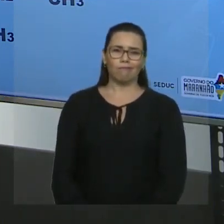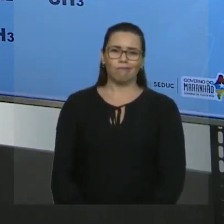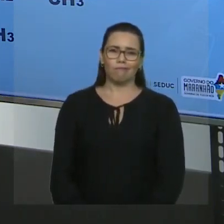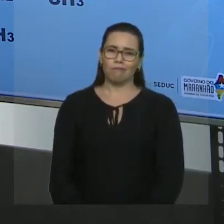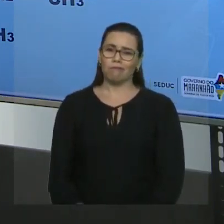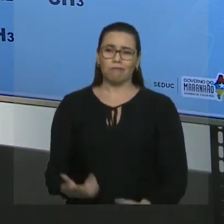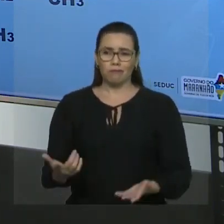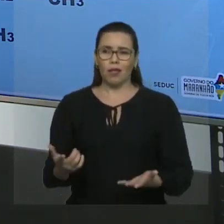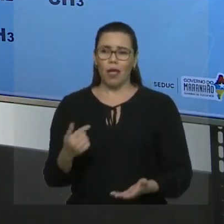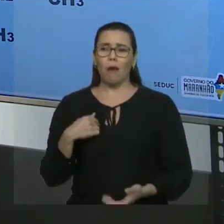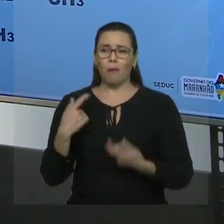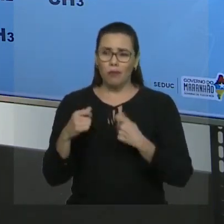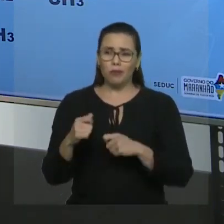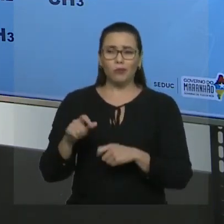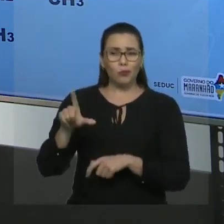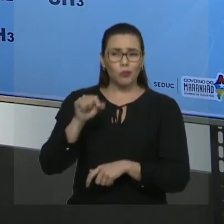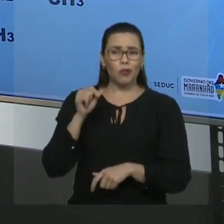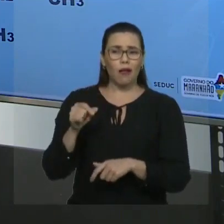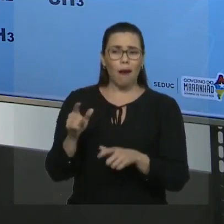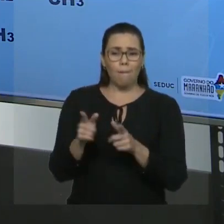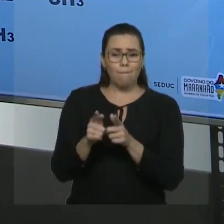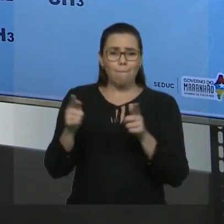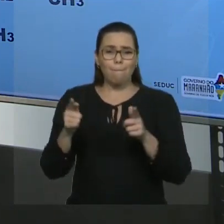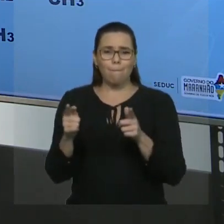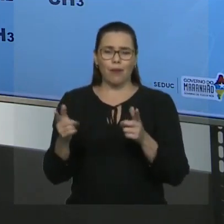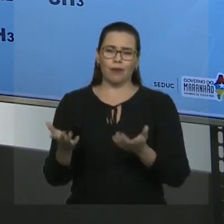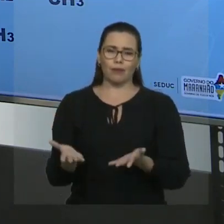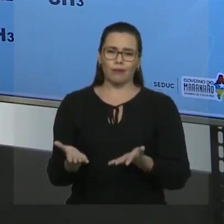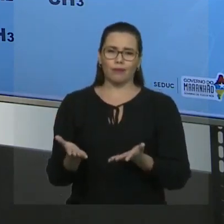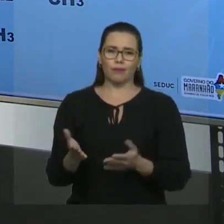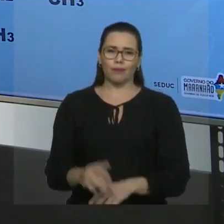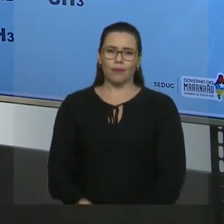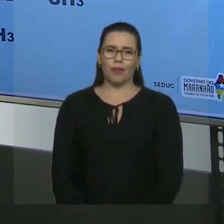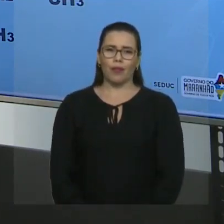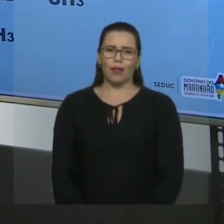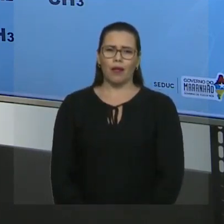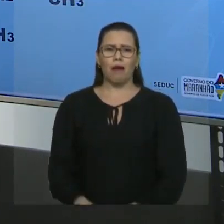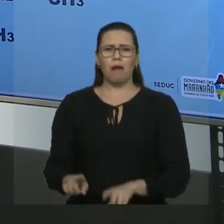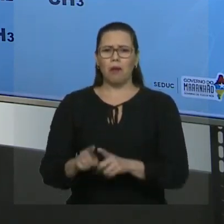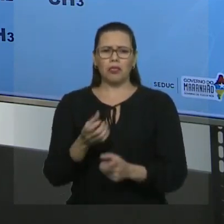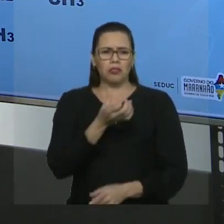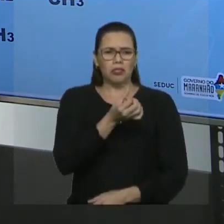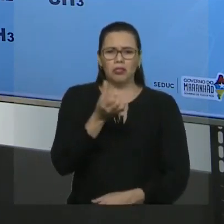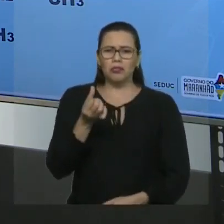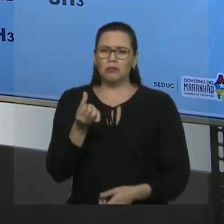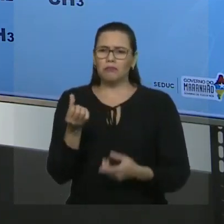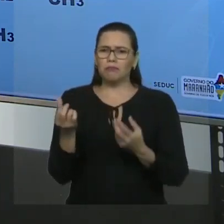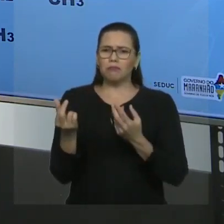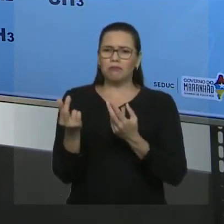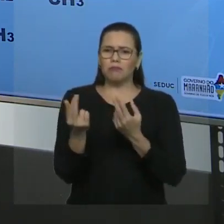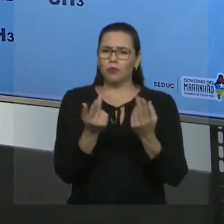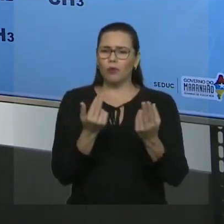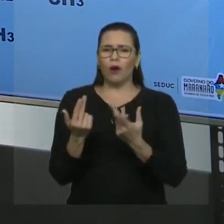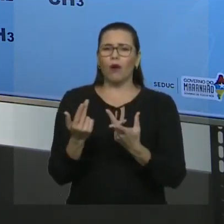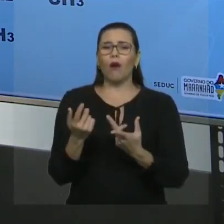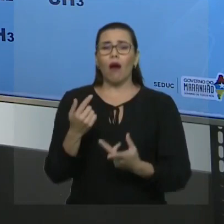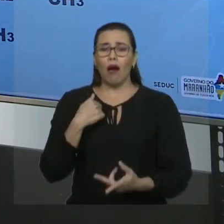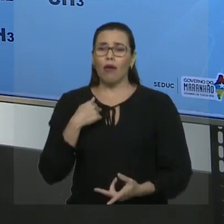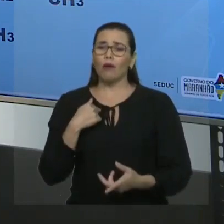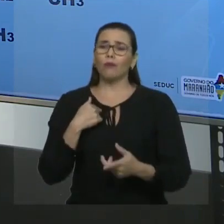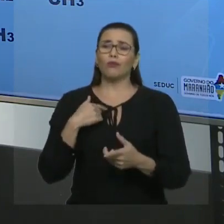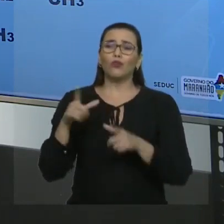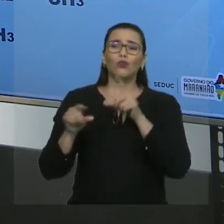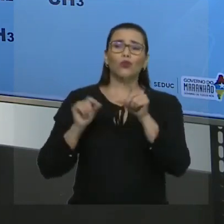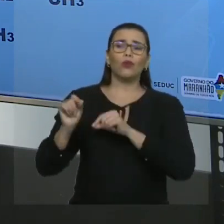Eu tenho que pegar a maior cadeia. Mas há um empate, professor. E aí? Quando empata, eu vou trabalhar sempre com a mais ramificada. Se você